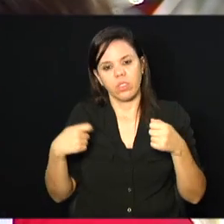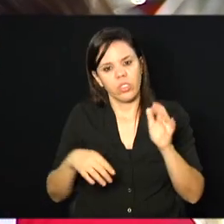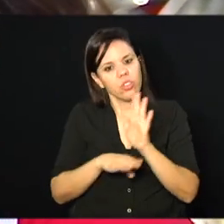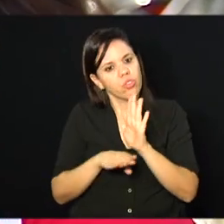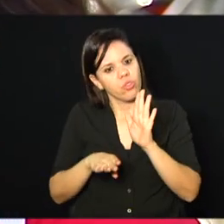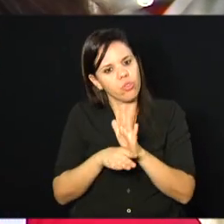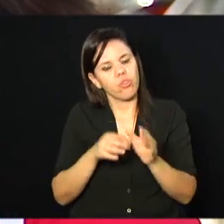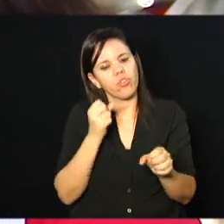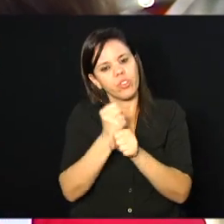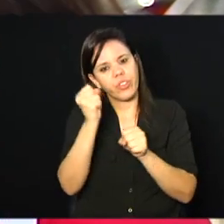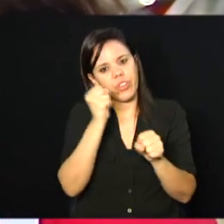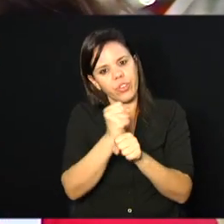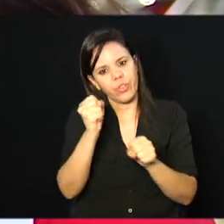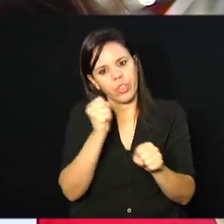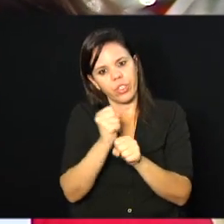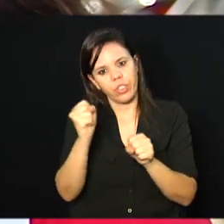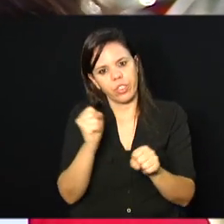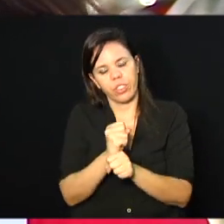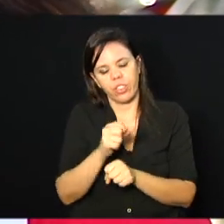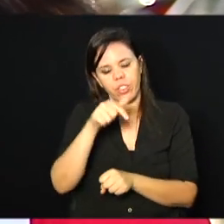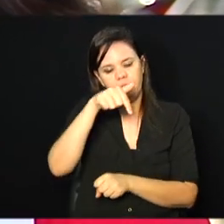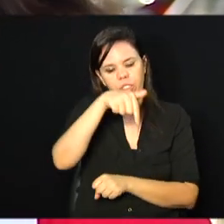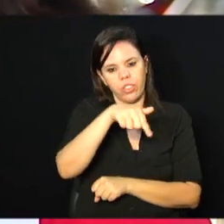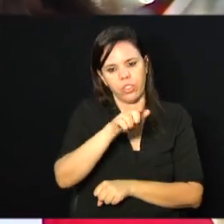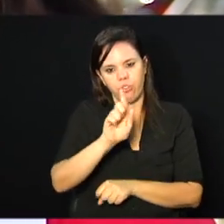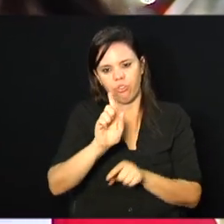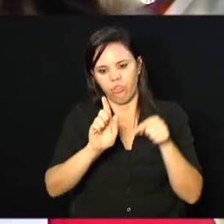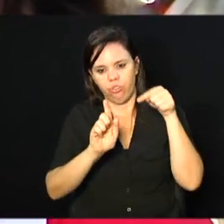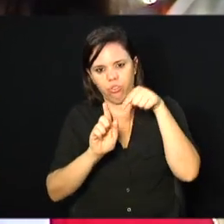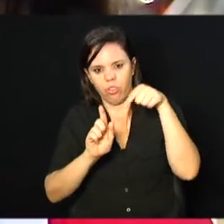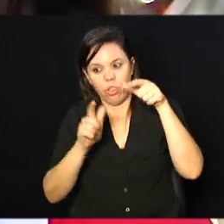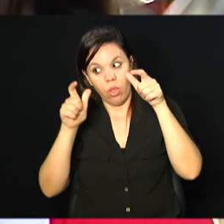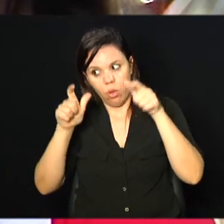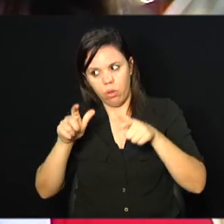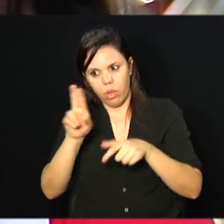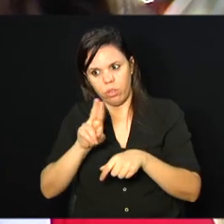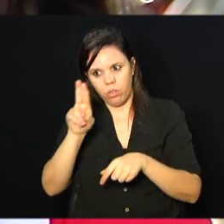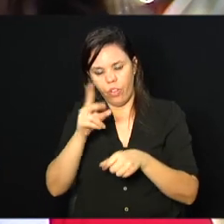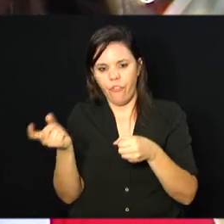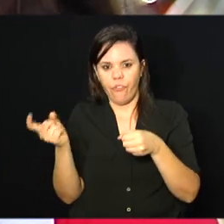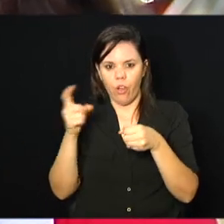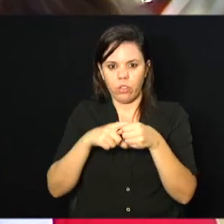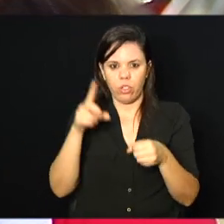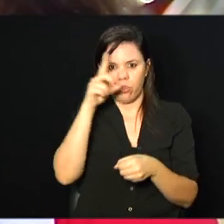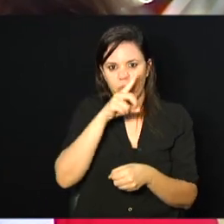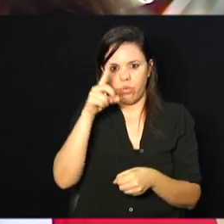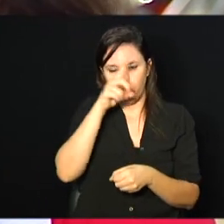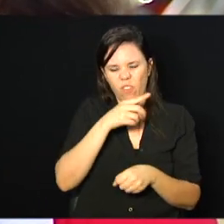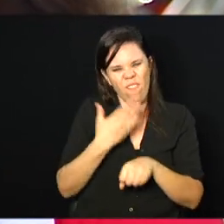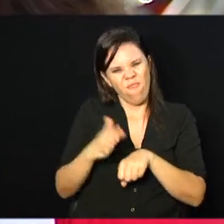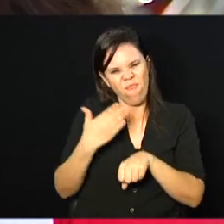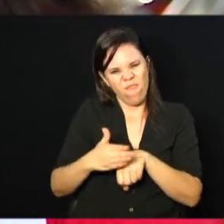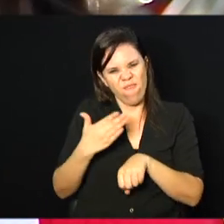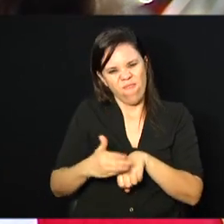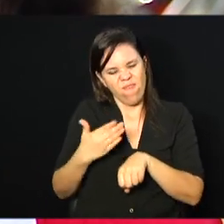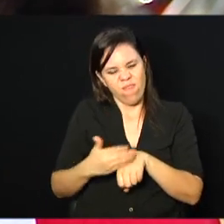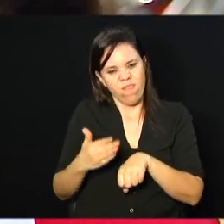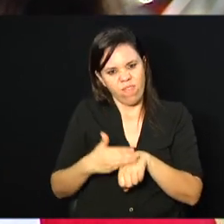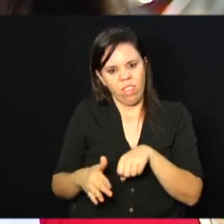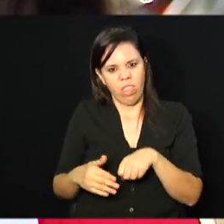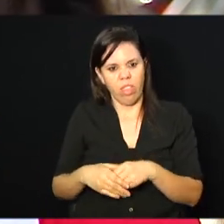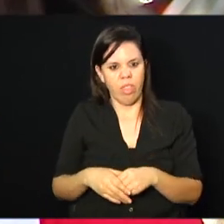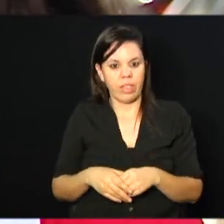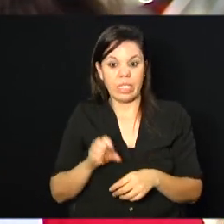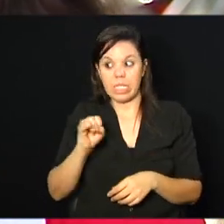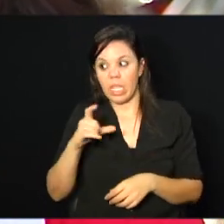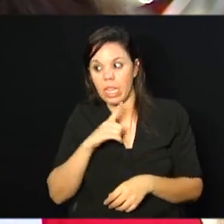reforma do QG, que a gente chama de QG, né? Pra gente poder voltar a fazer todos os domingos o nosso treino. Independente das